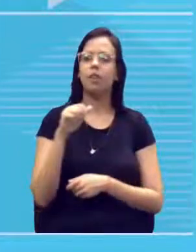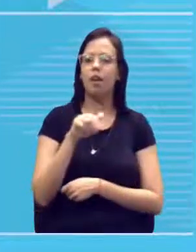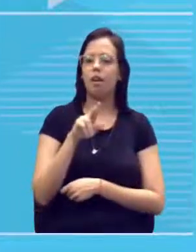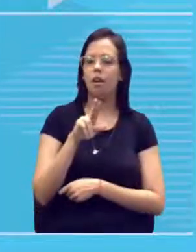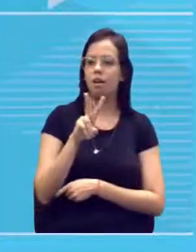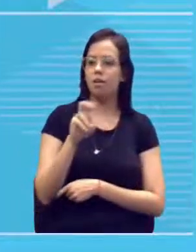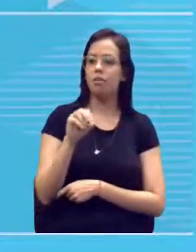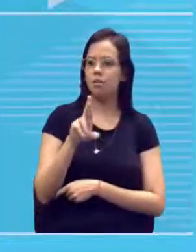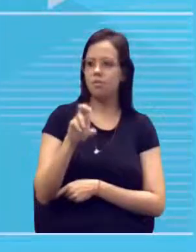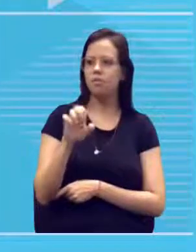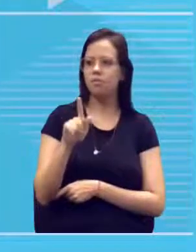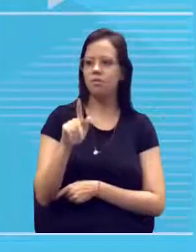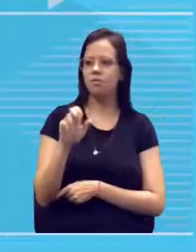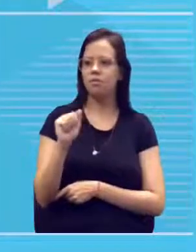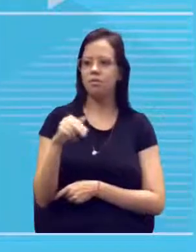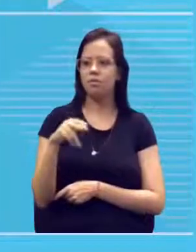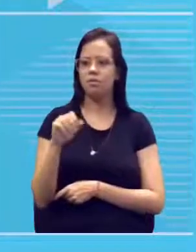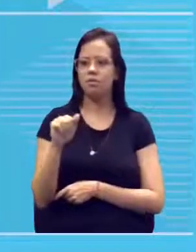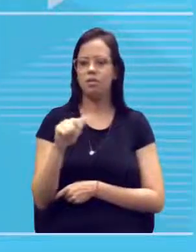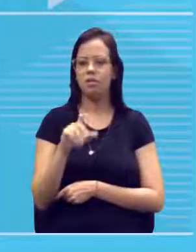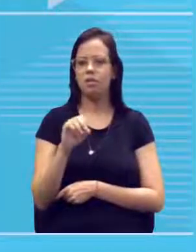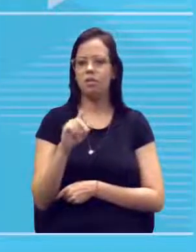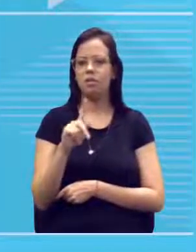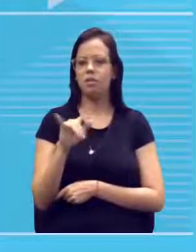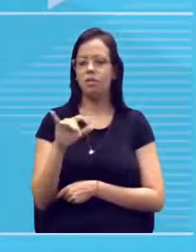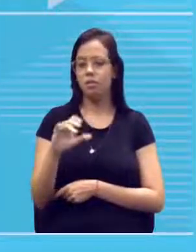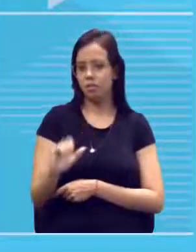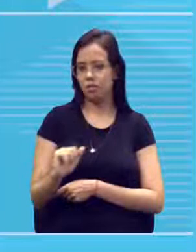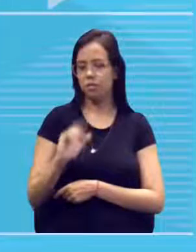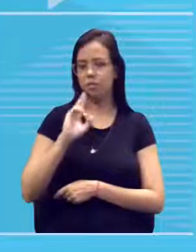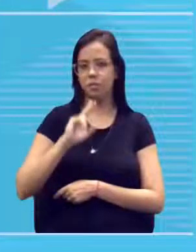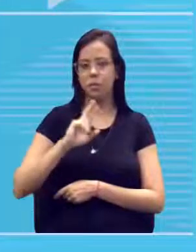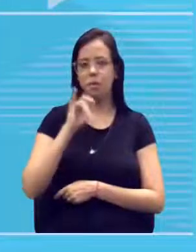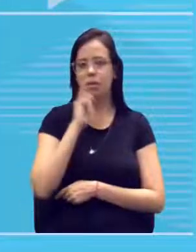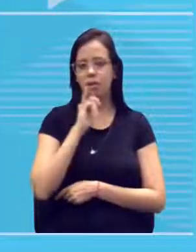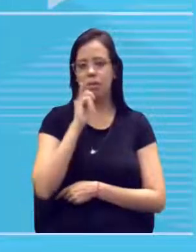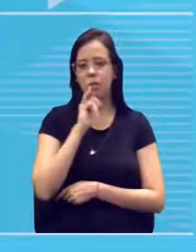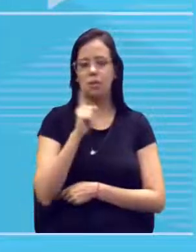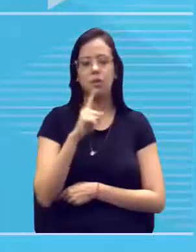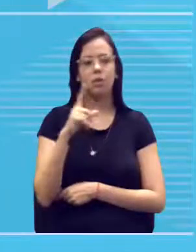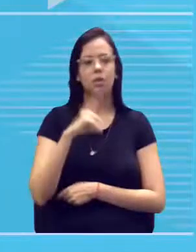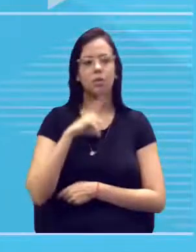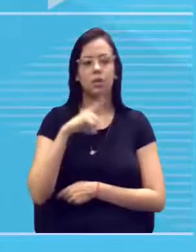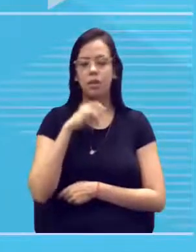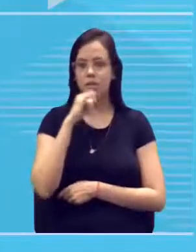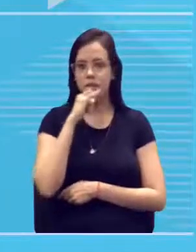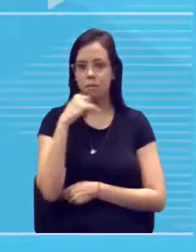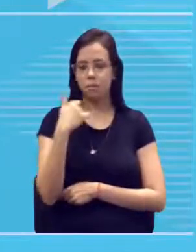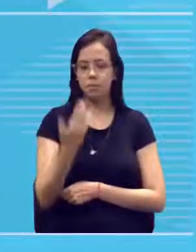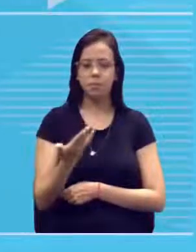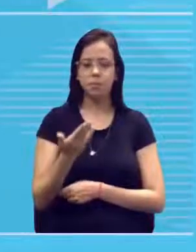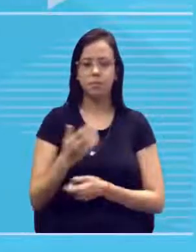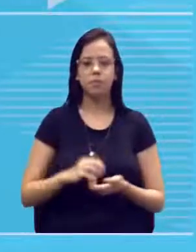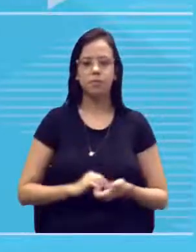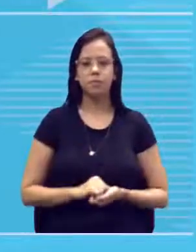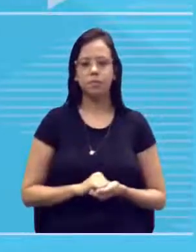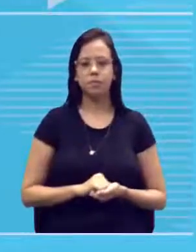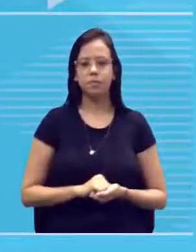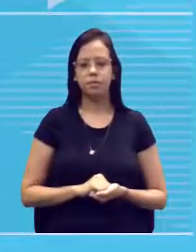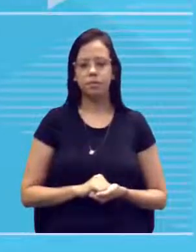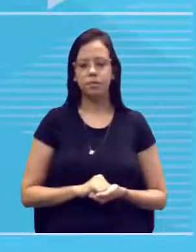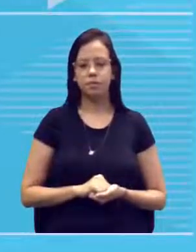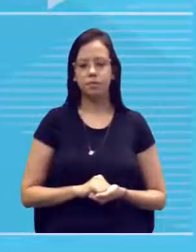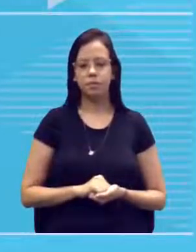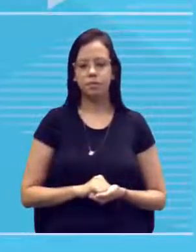primáriozinho, não foi à toa, tá? Então, tá aqui, ó, você, ó, você, tá?